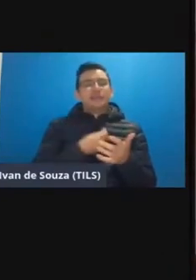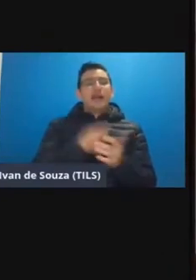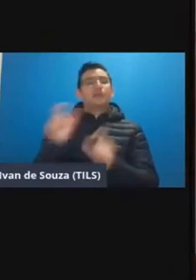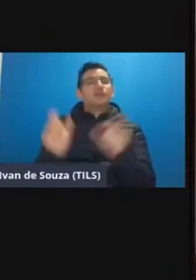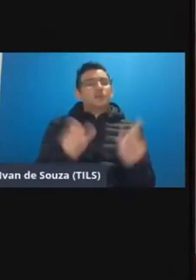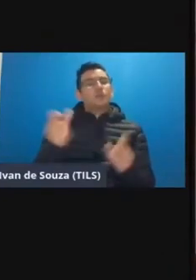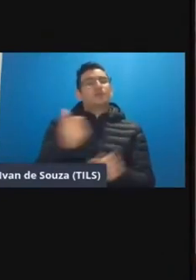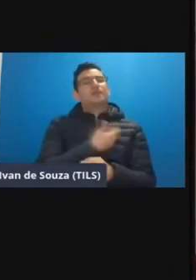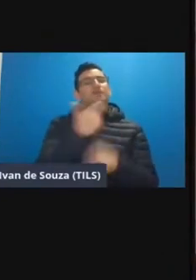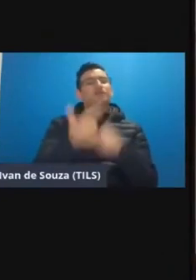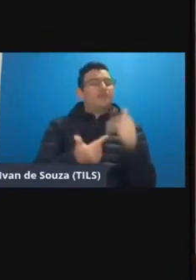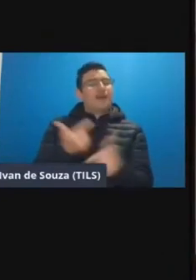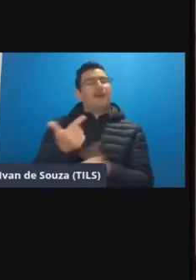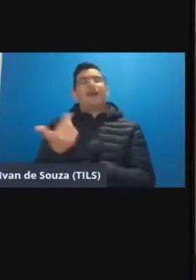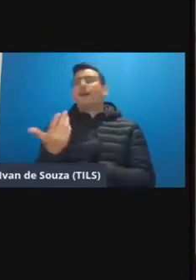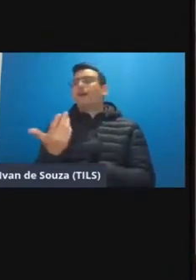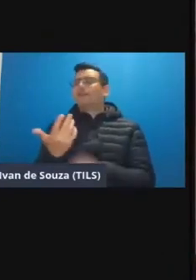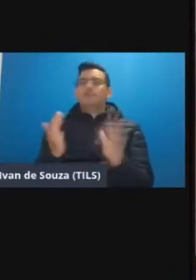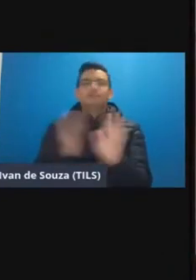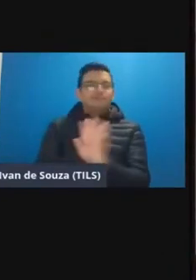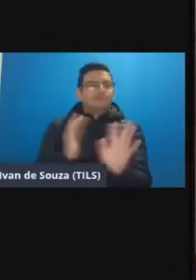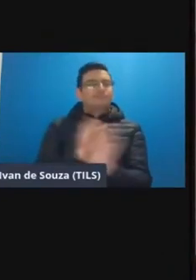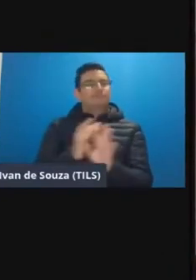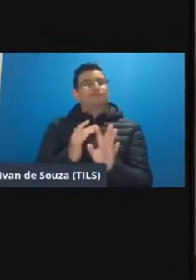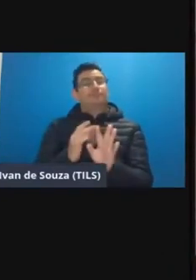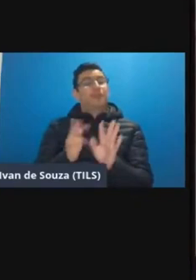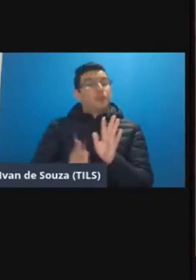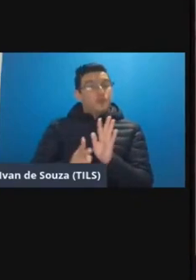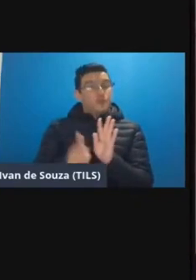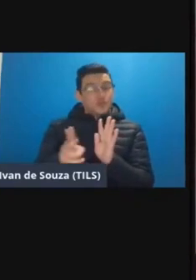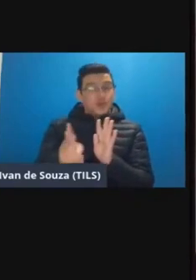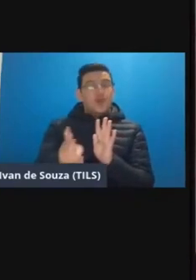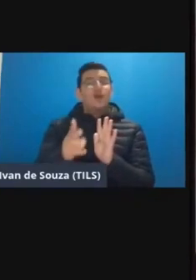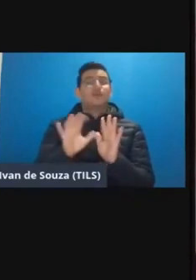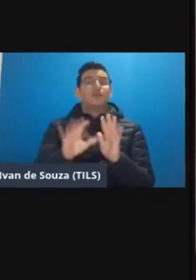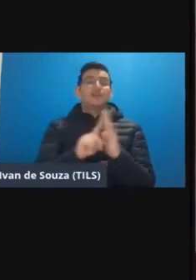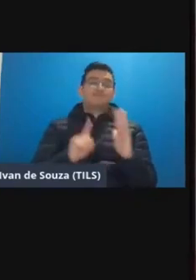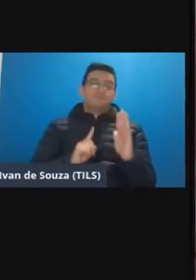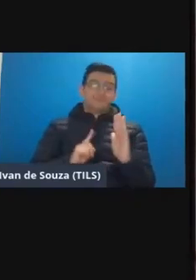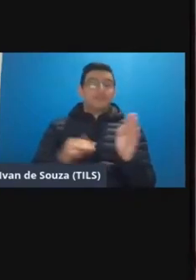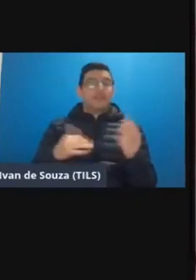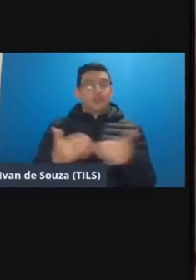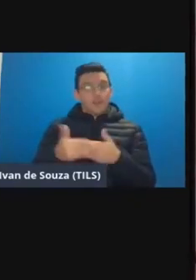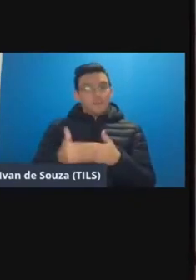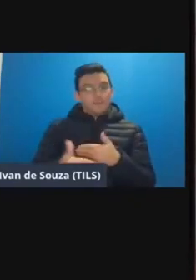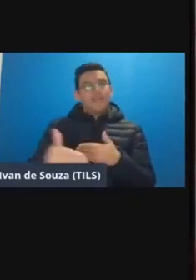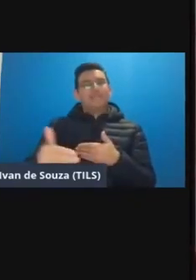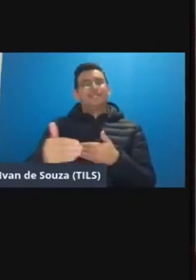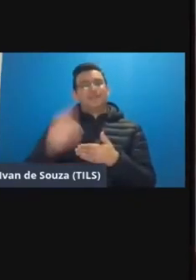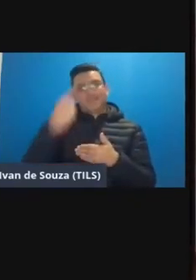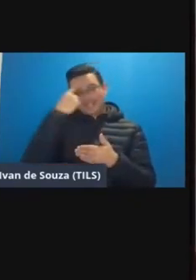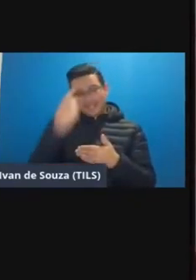colegas com os amigos enfim e ainda seguimos com todo esse resguardo então partindo dessa premissa